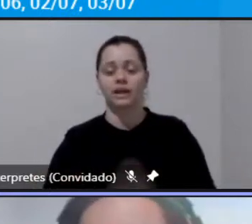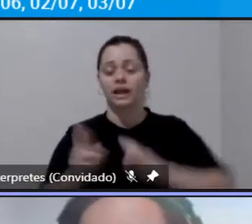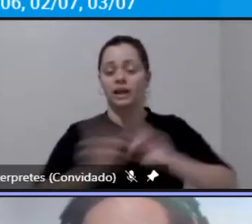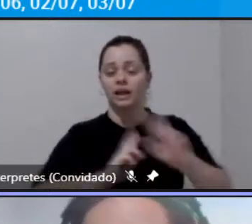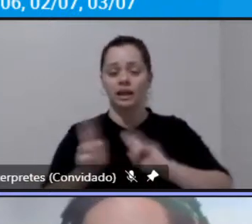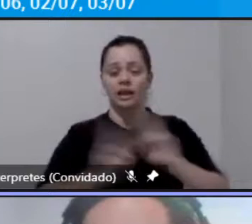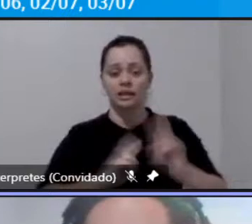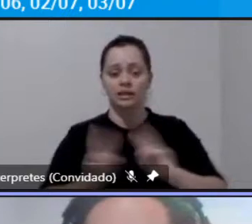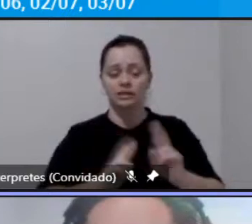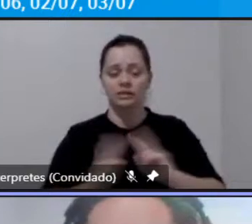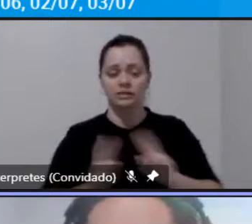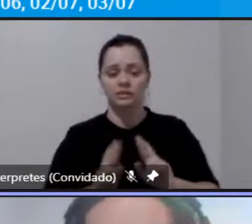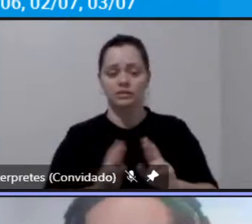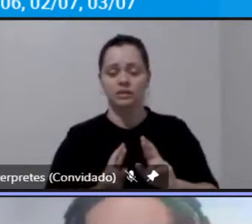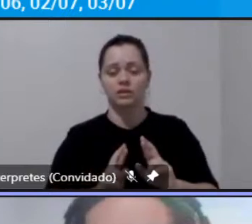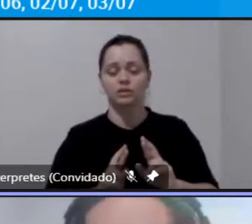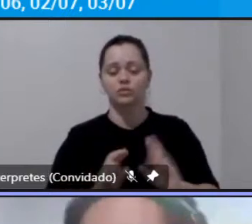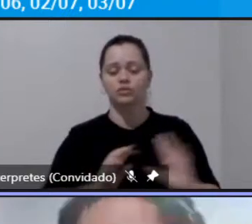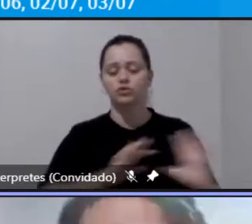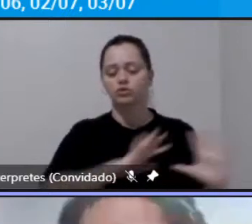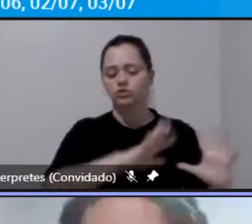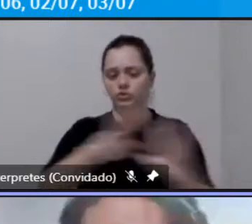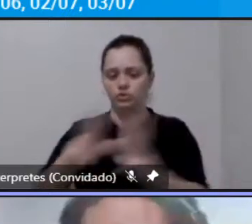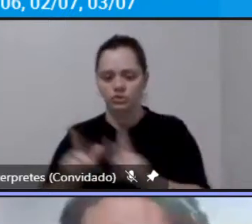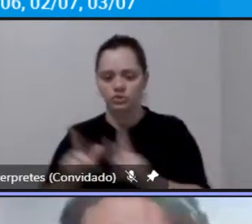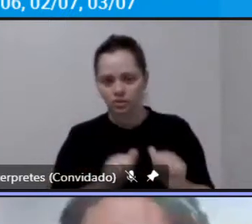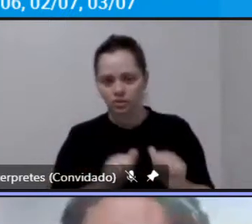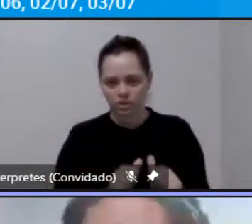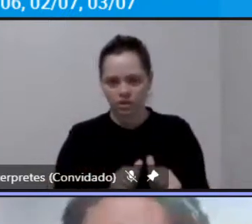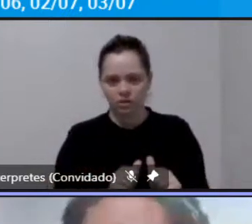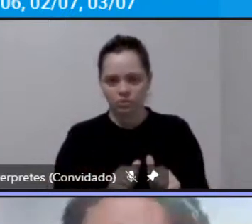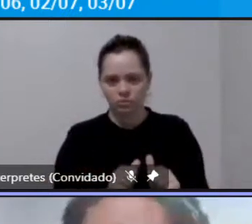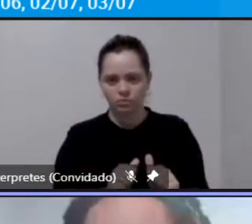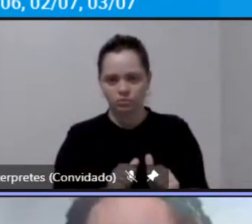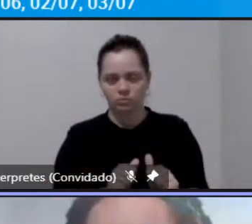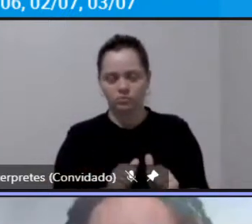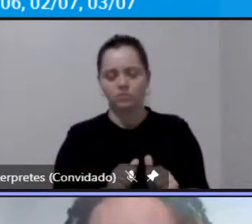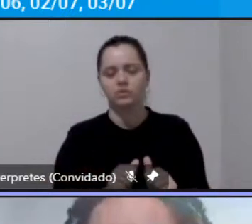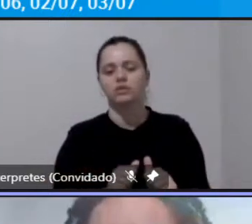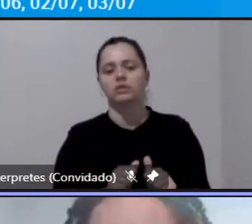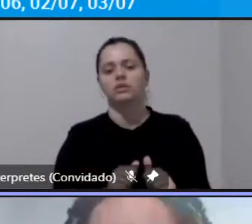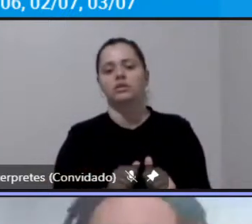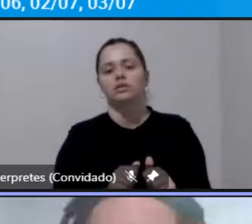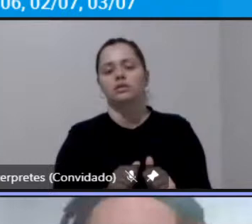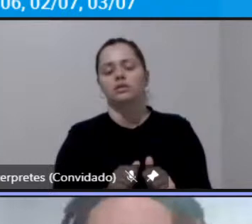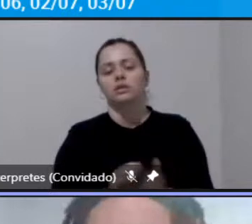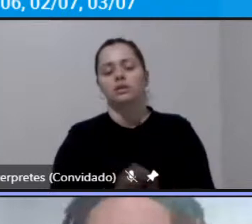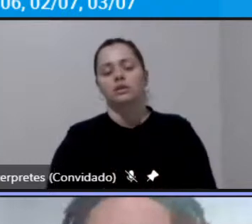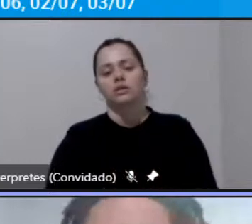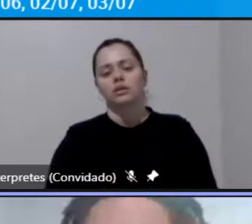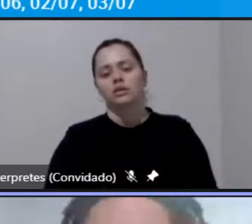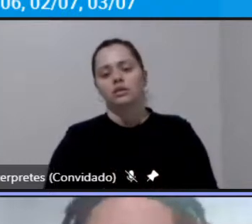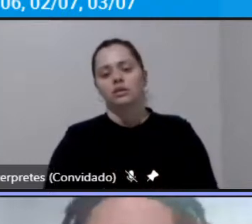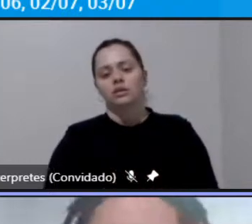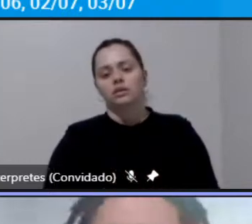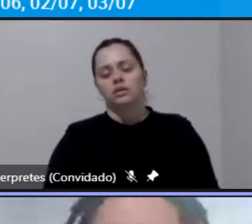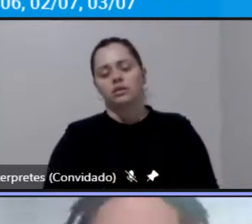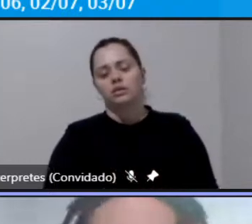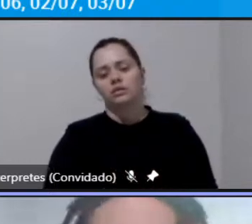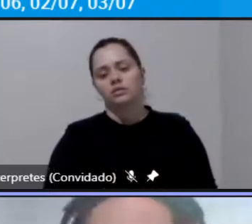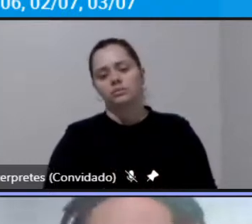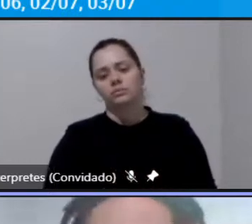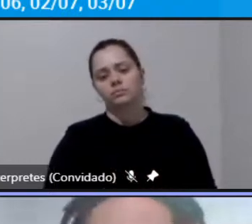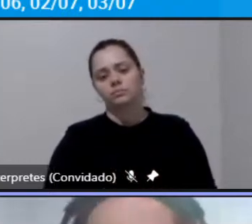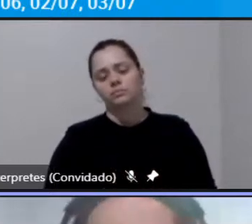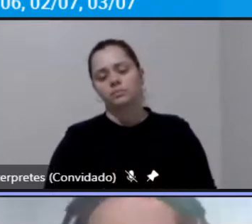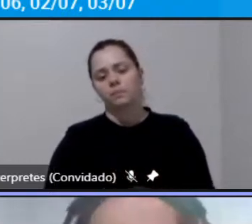de um modo geral em regiões metropolitanas mais conurbadas